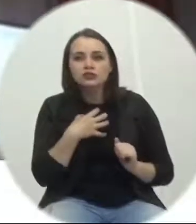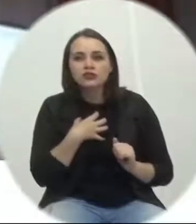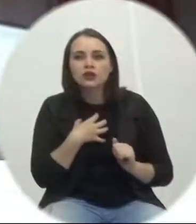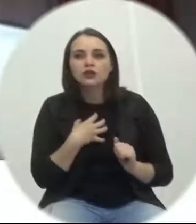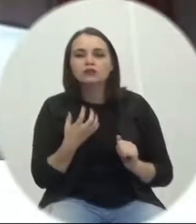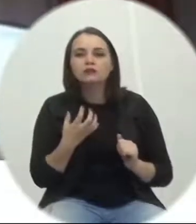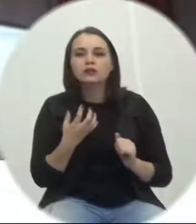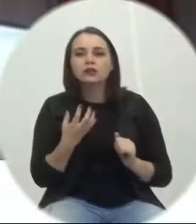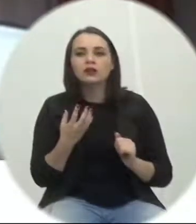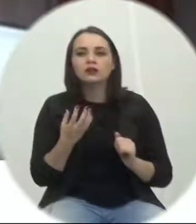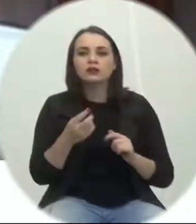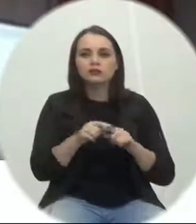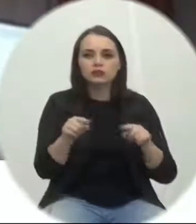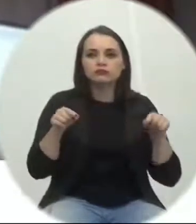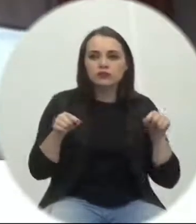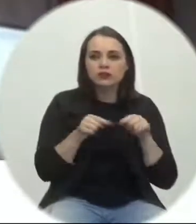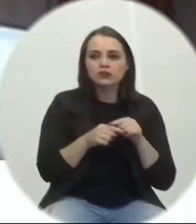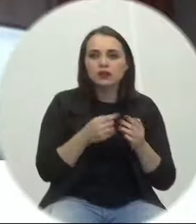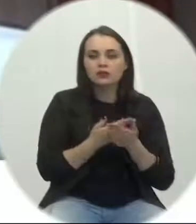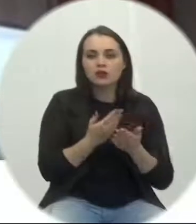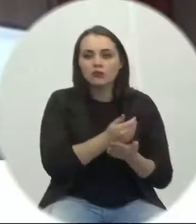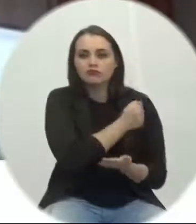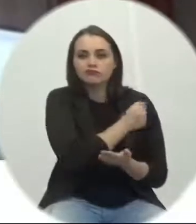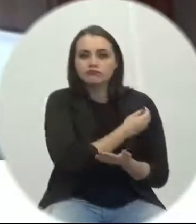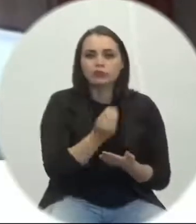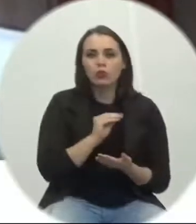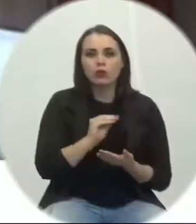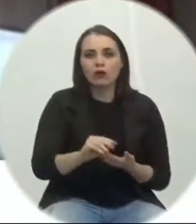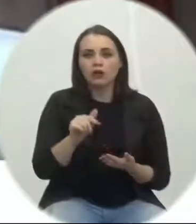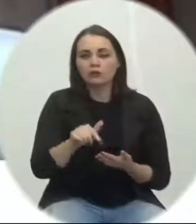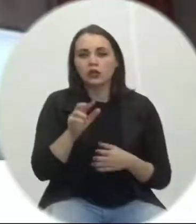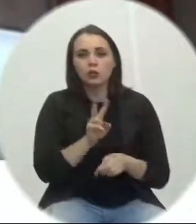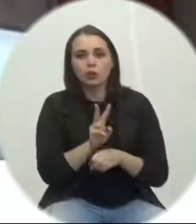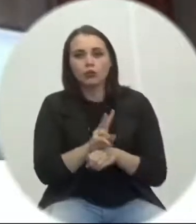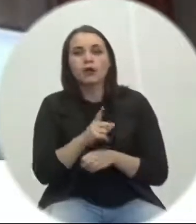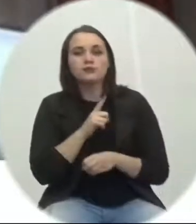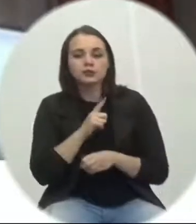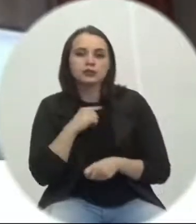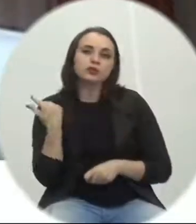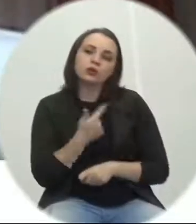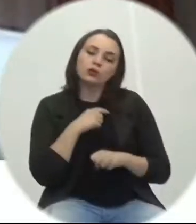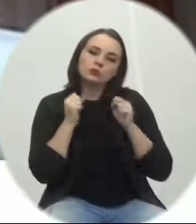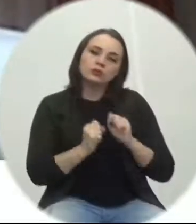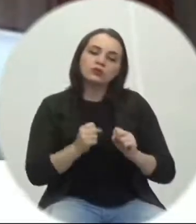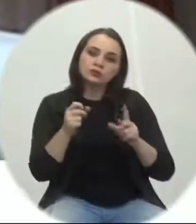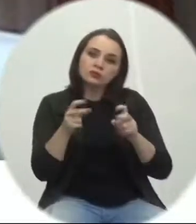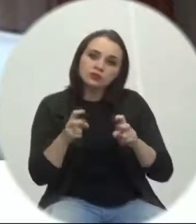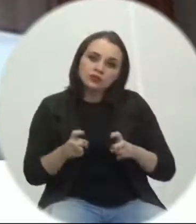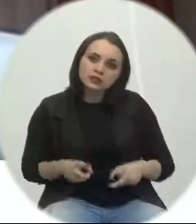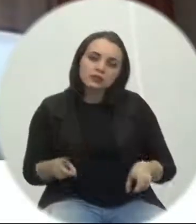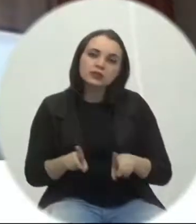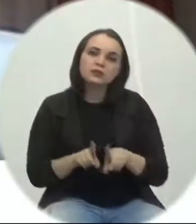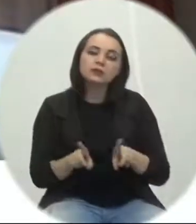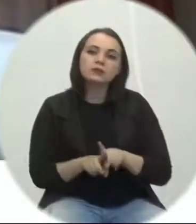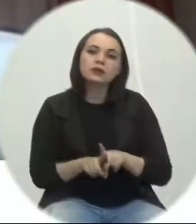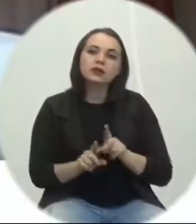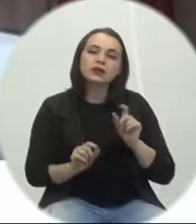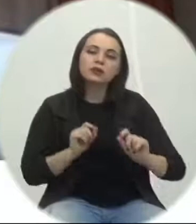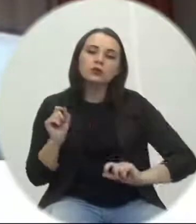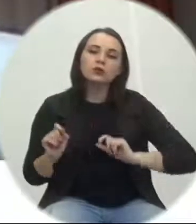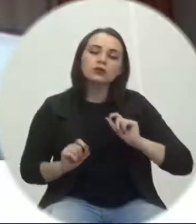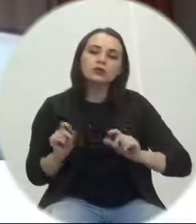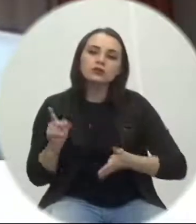colocados os alunos na sala, os cuidados que se devem ter, e percebemos também as escolas municipais, que realmente,